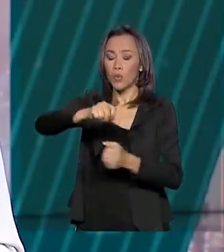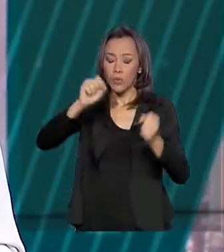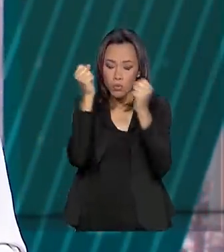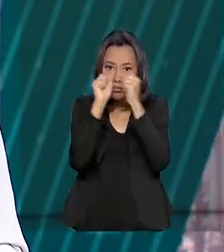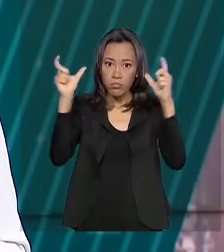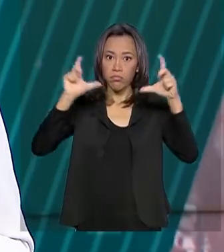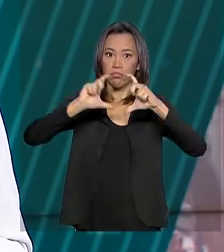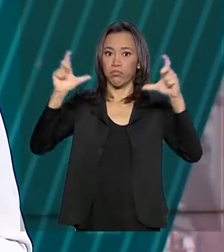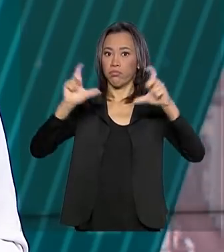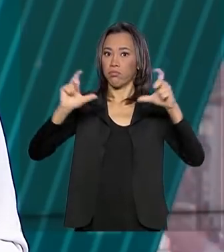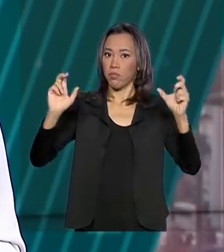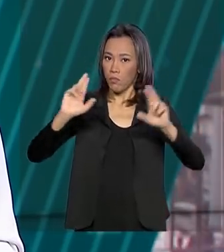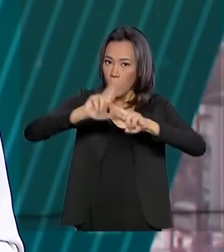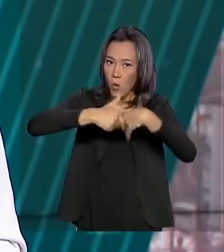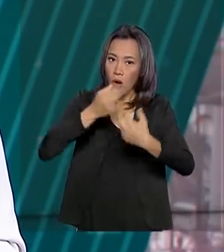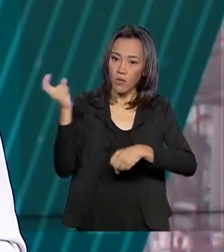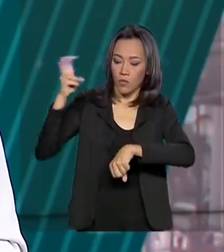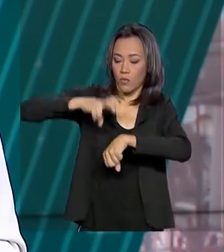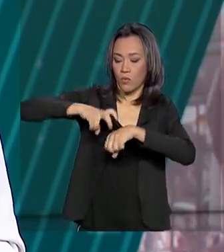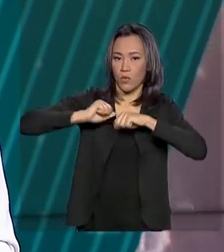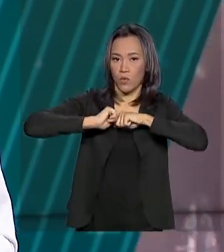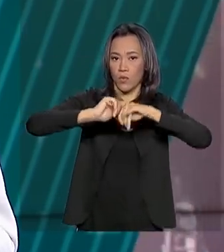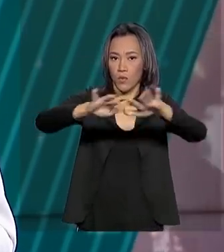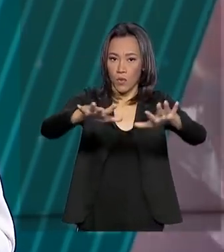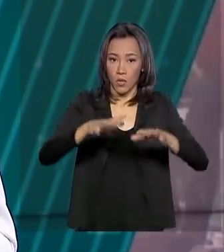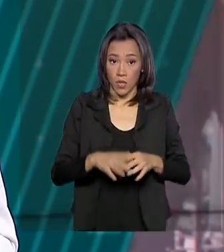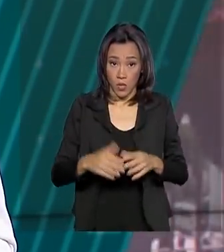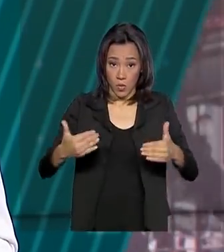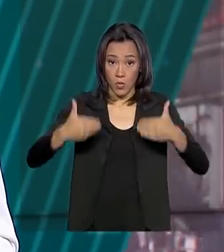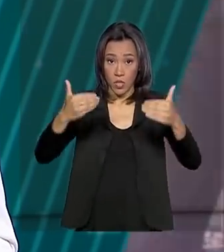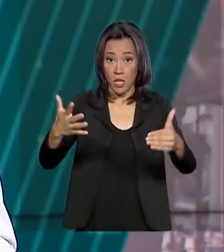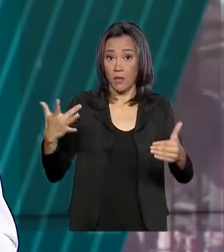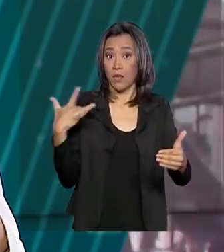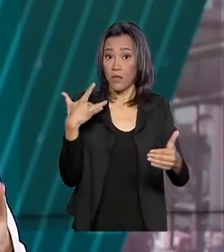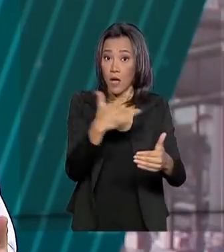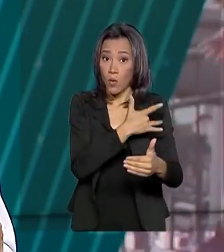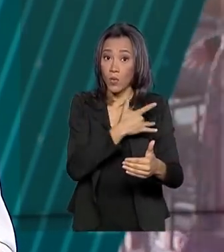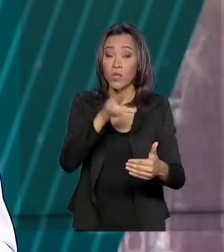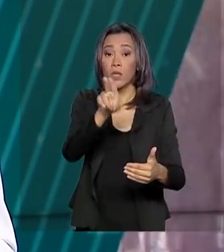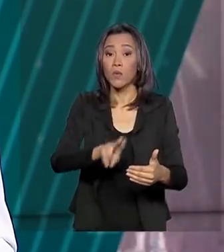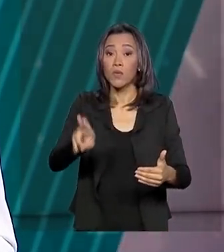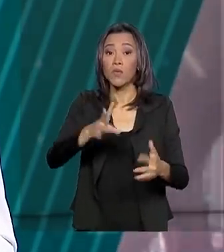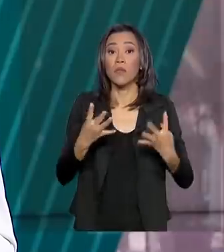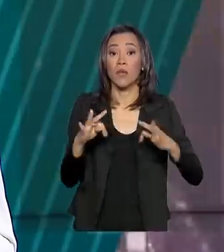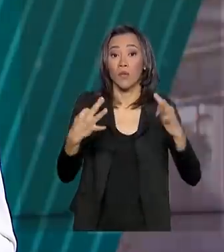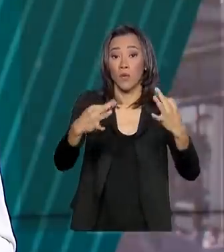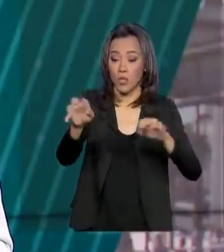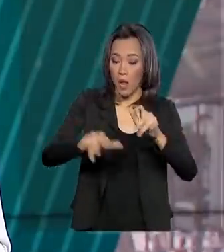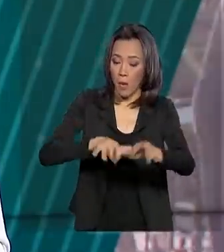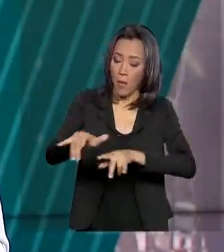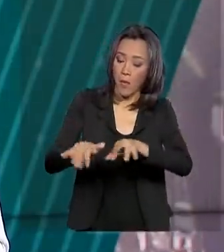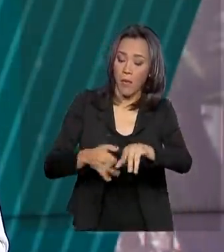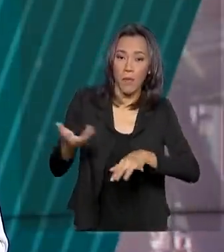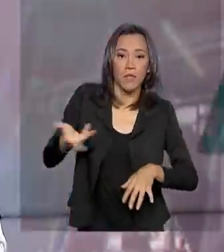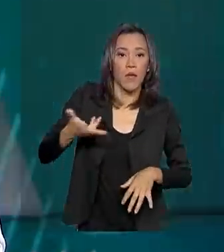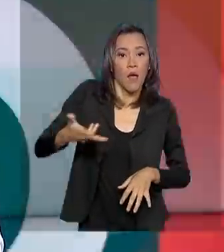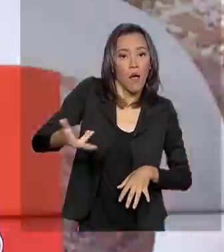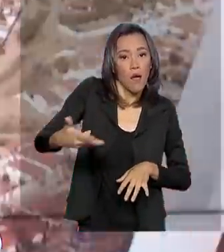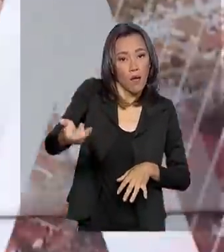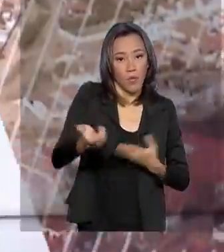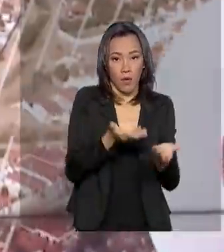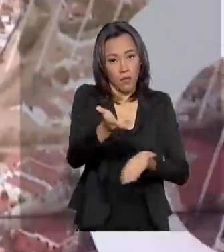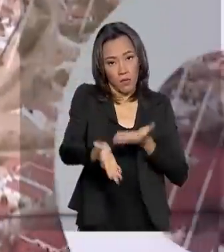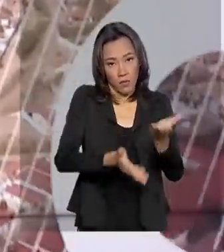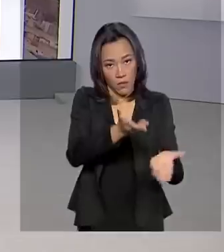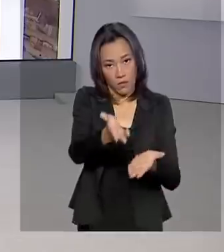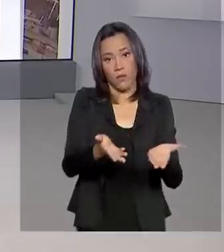novo coronavírus, o Ministério da Saúde está de olho na informatização para agilizar e melhorar a qualidade do atendimento no